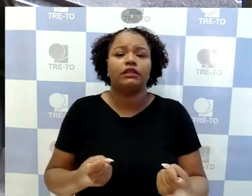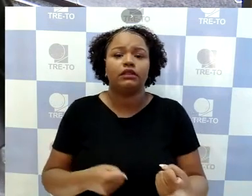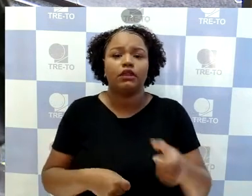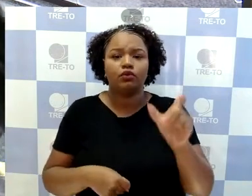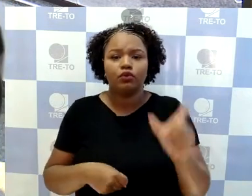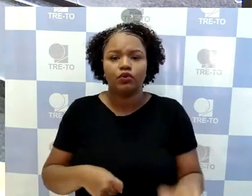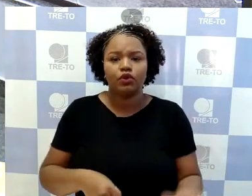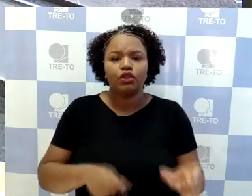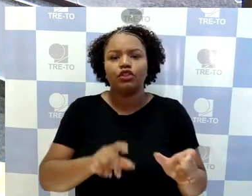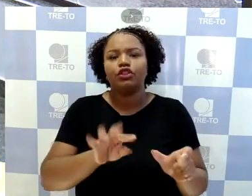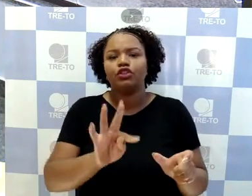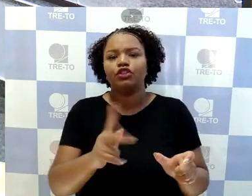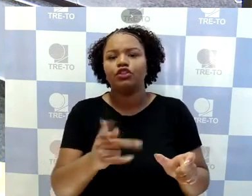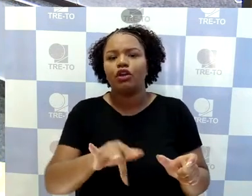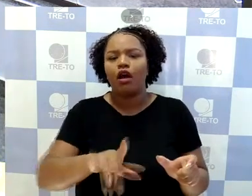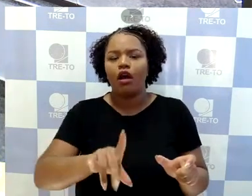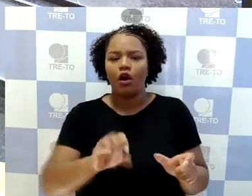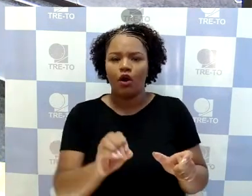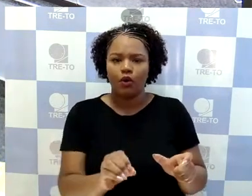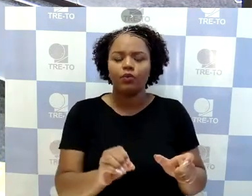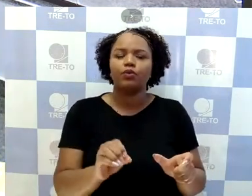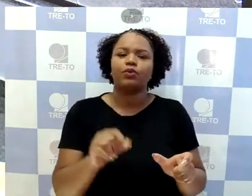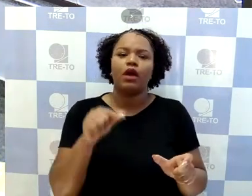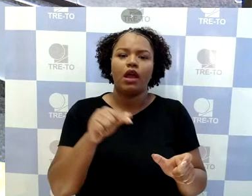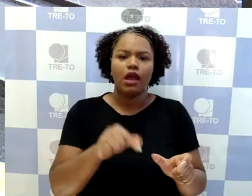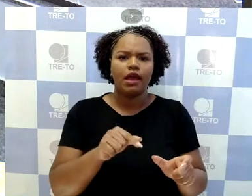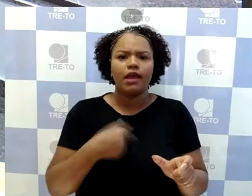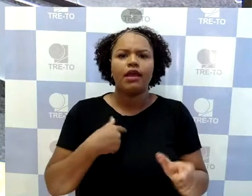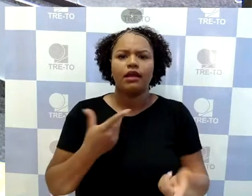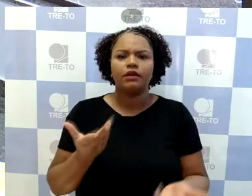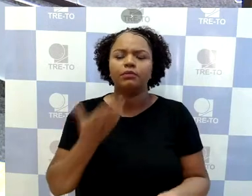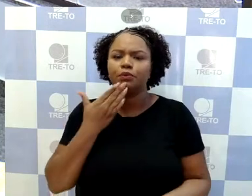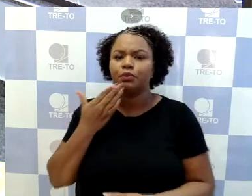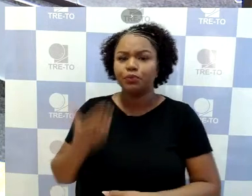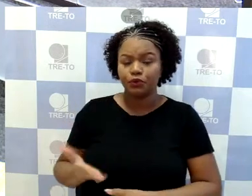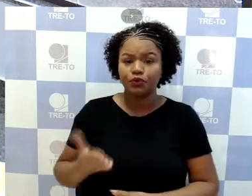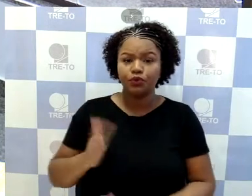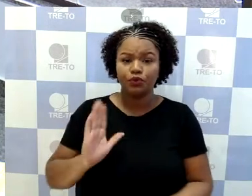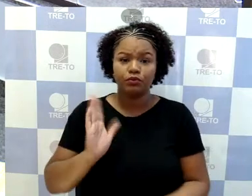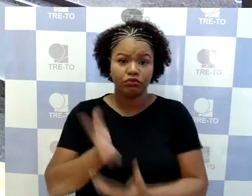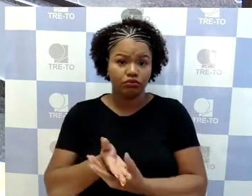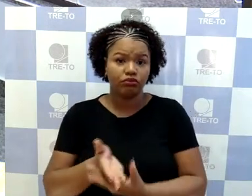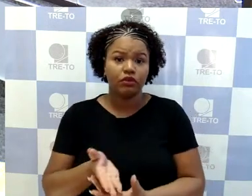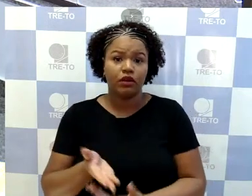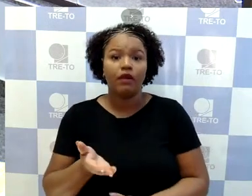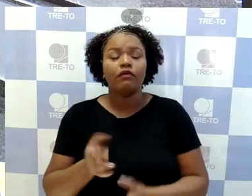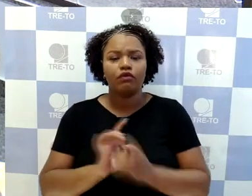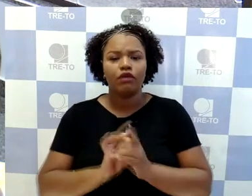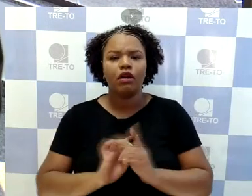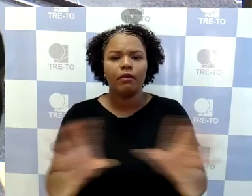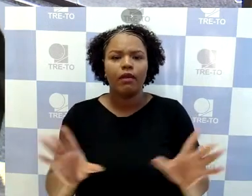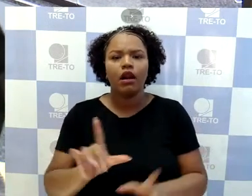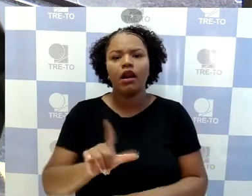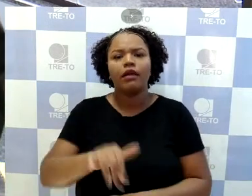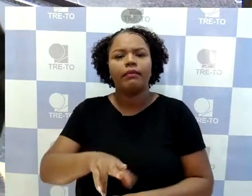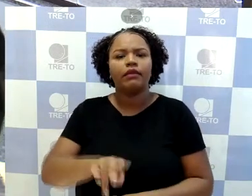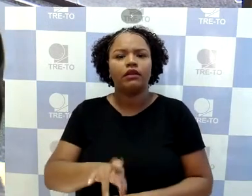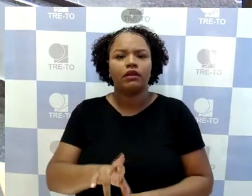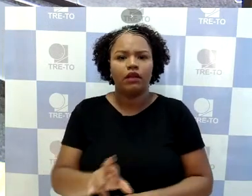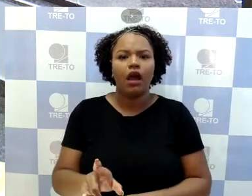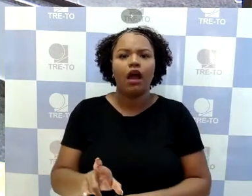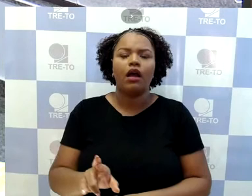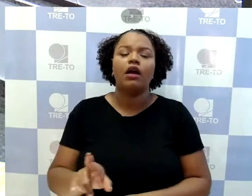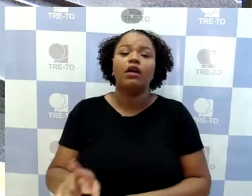com a referida representação, fora concedida a eliminar, o Ministério Público Eleitoral concordou com a procedência da